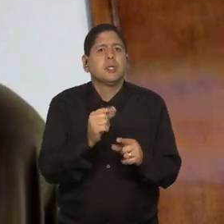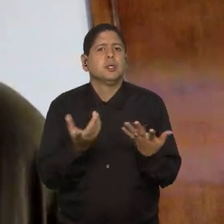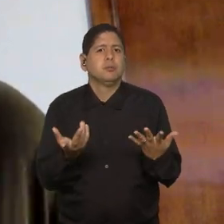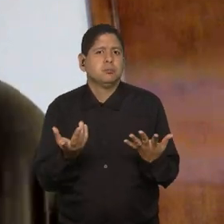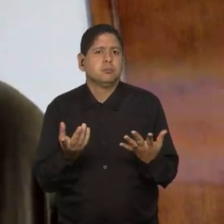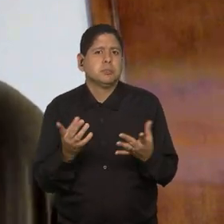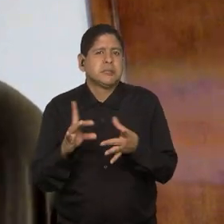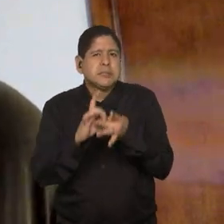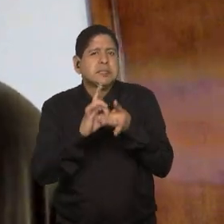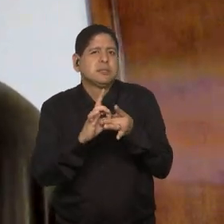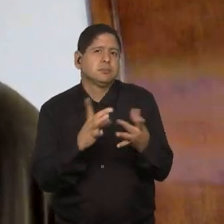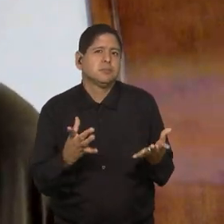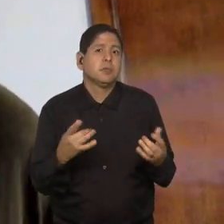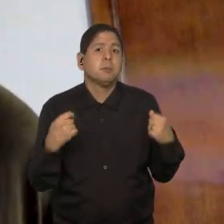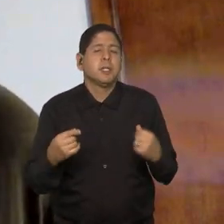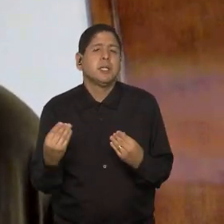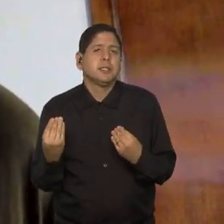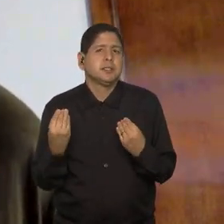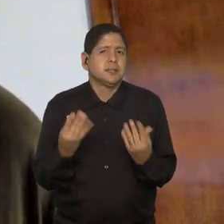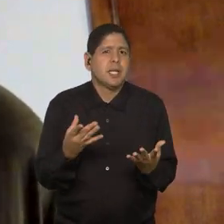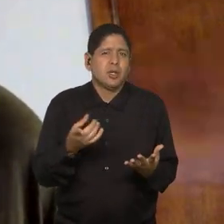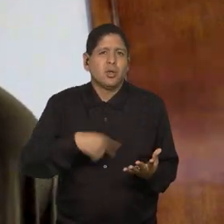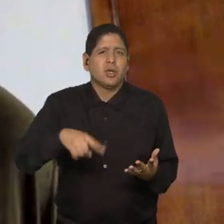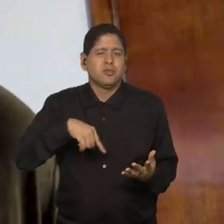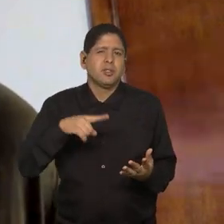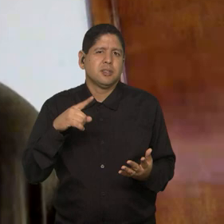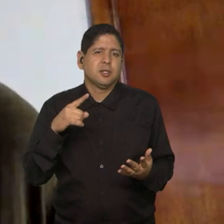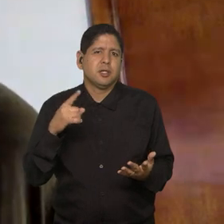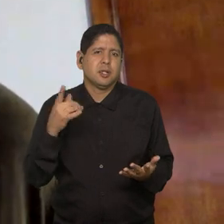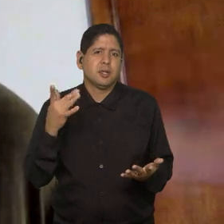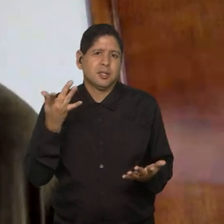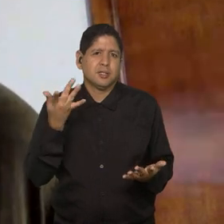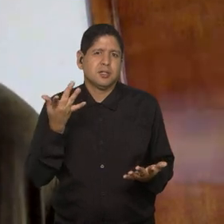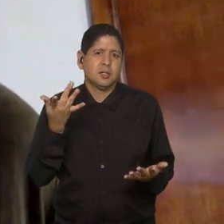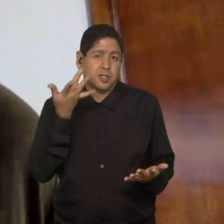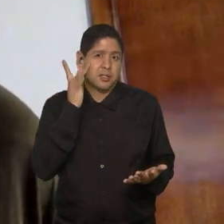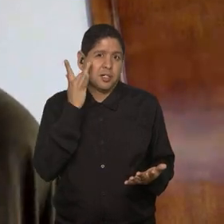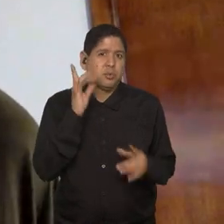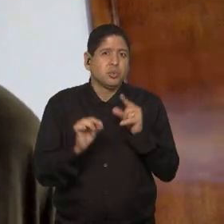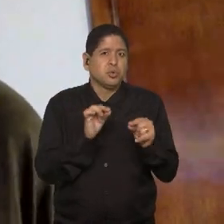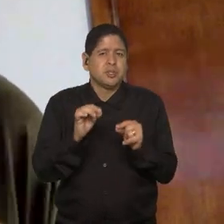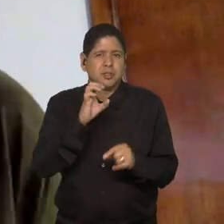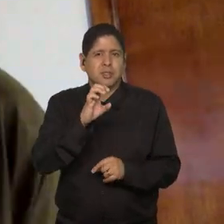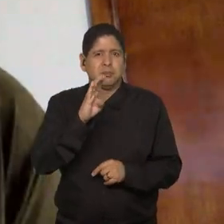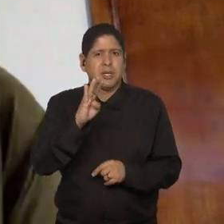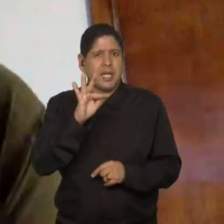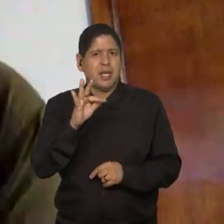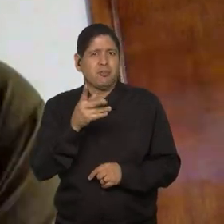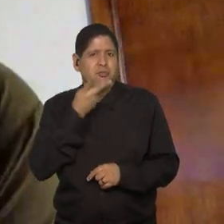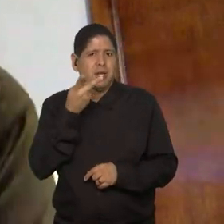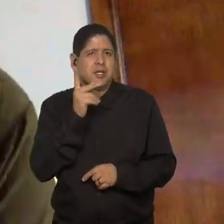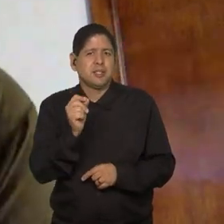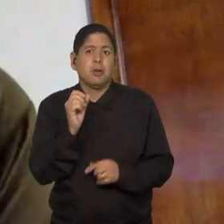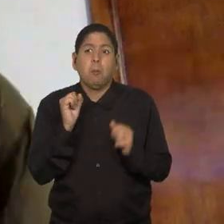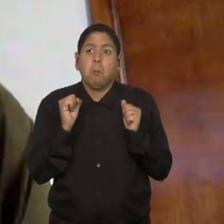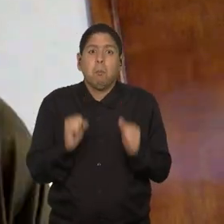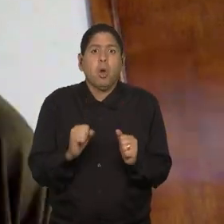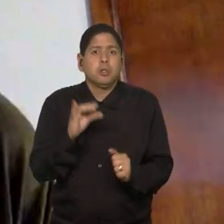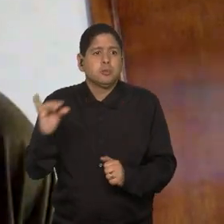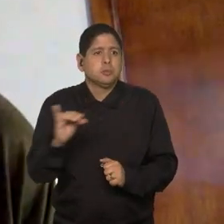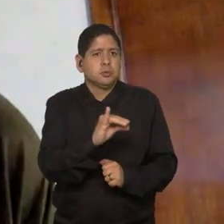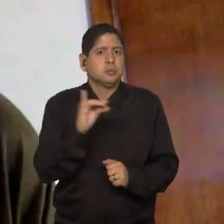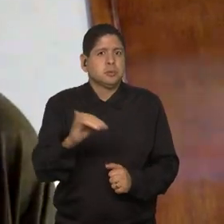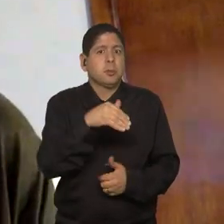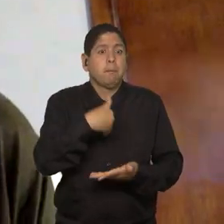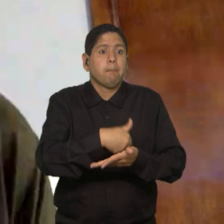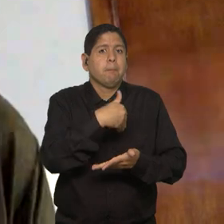trazer... nós achamos que a CBF sempre pode investir mais no